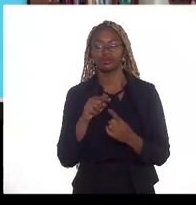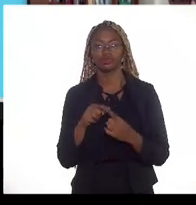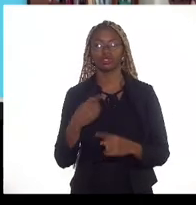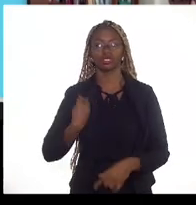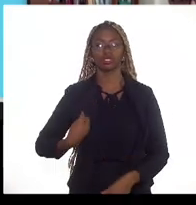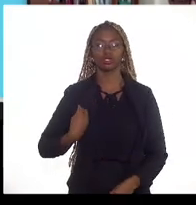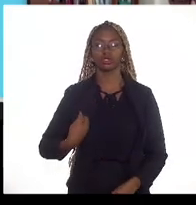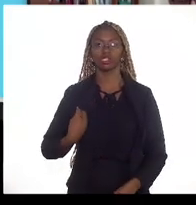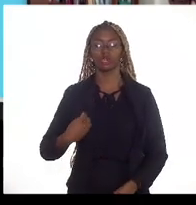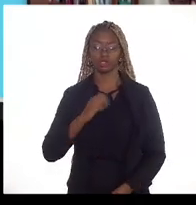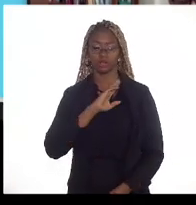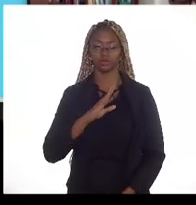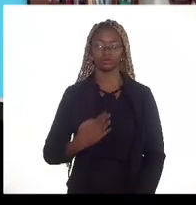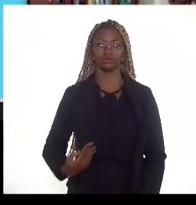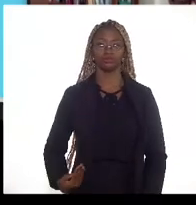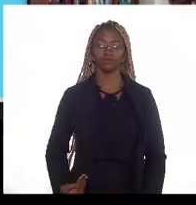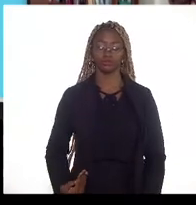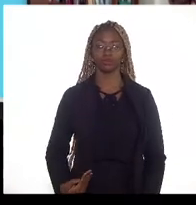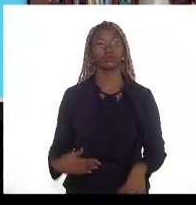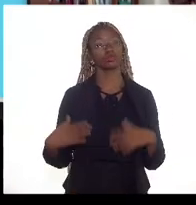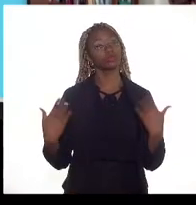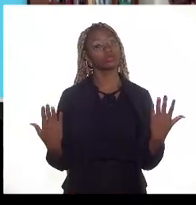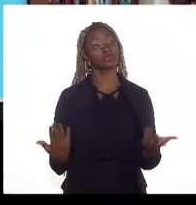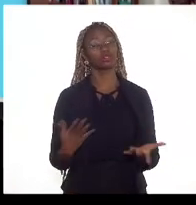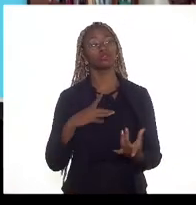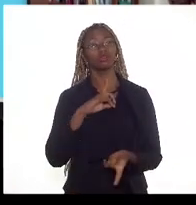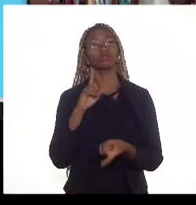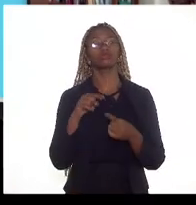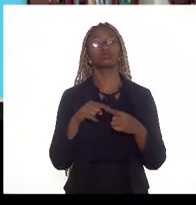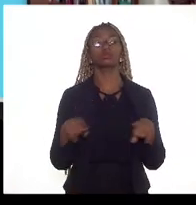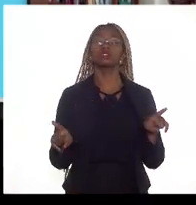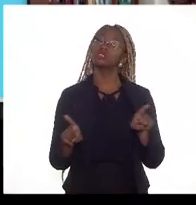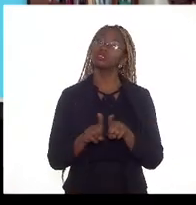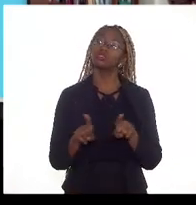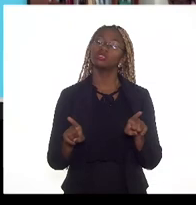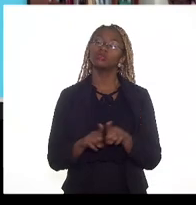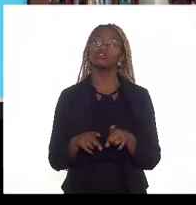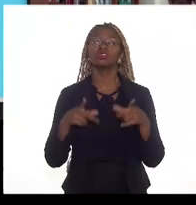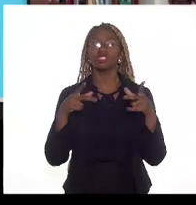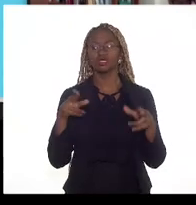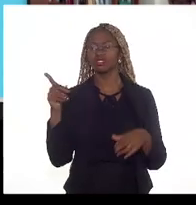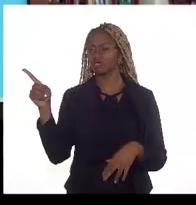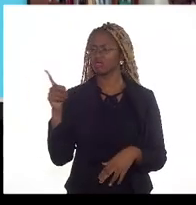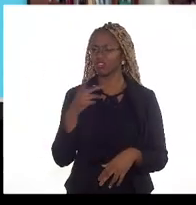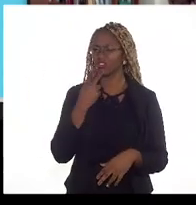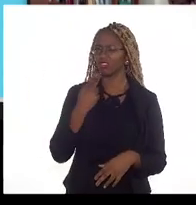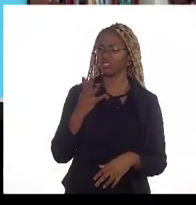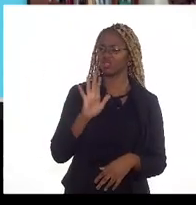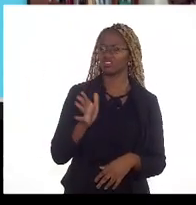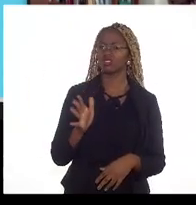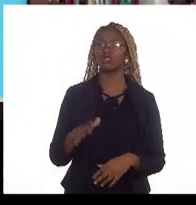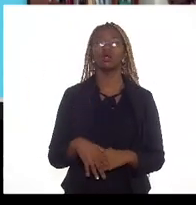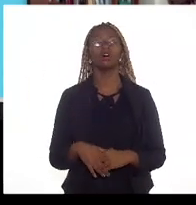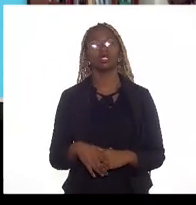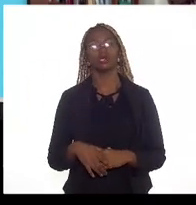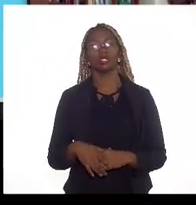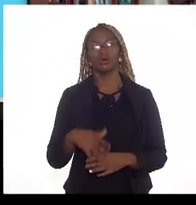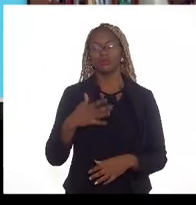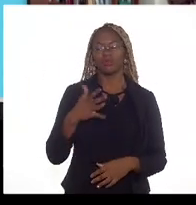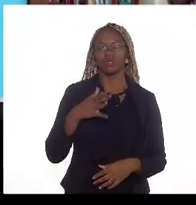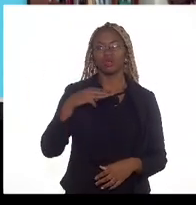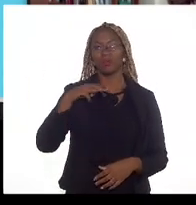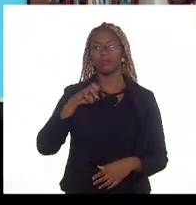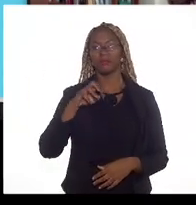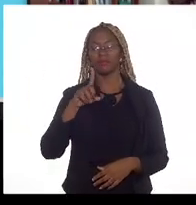governamentais leva em conta como o Tiago mencionou a média ponderada